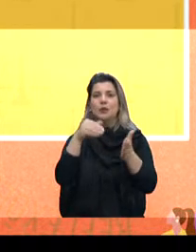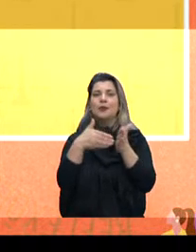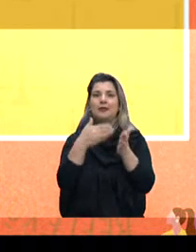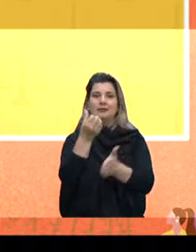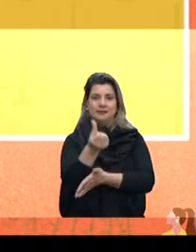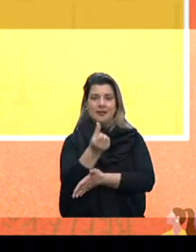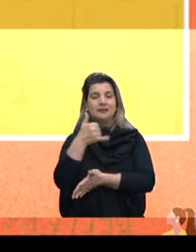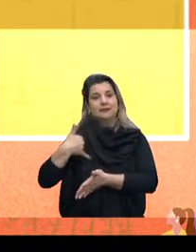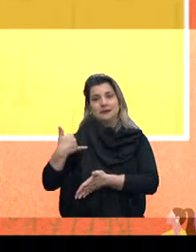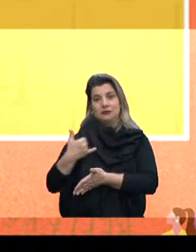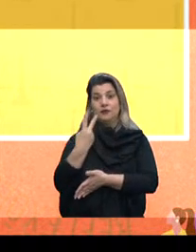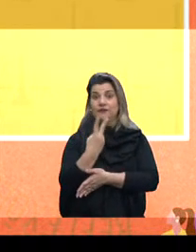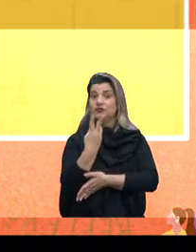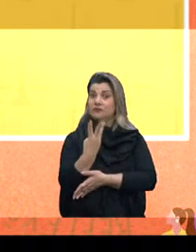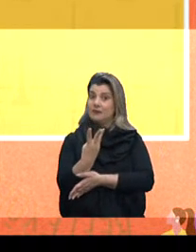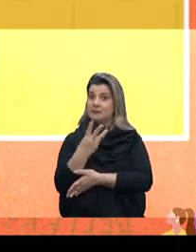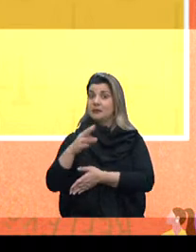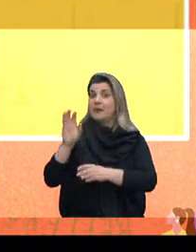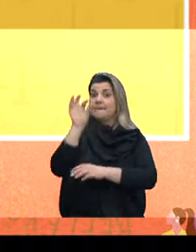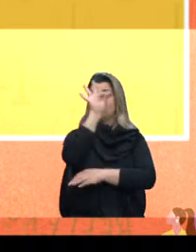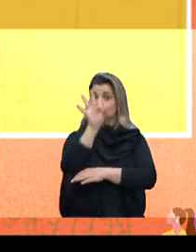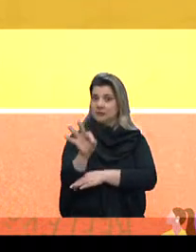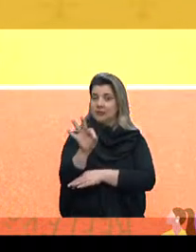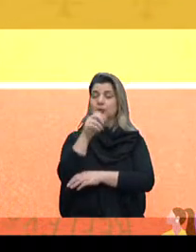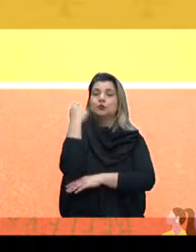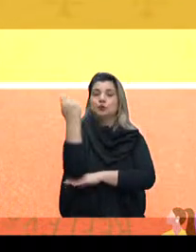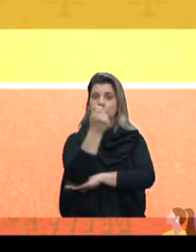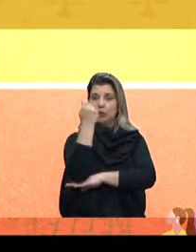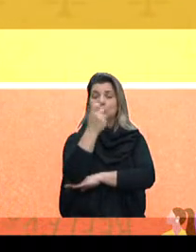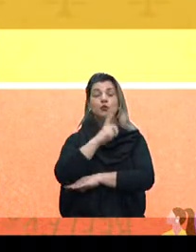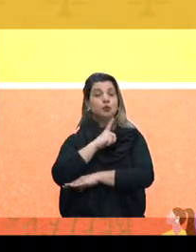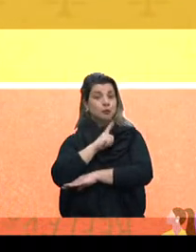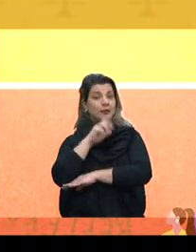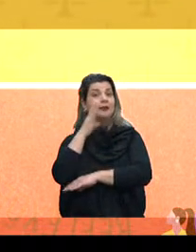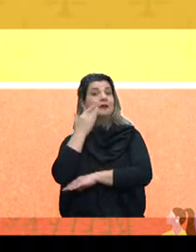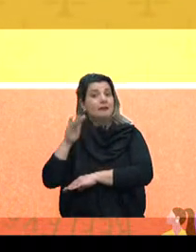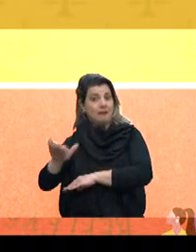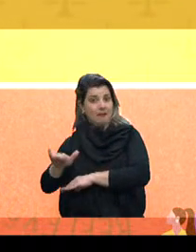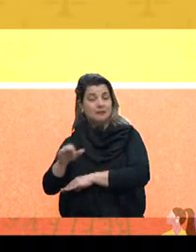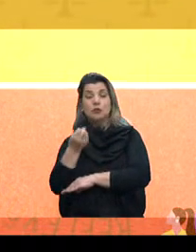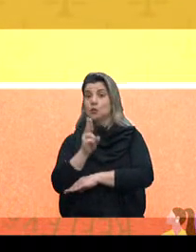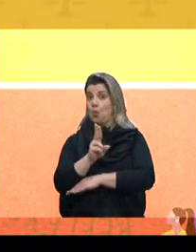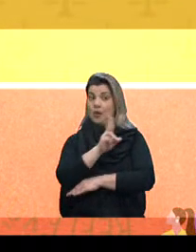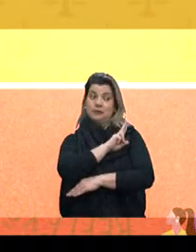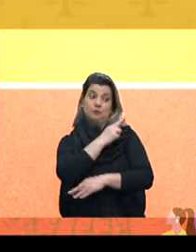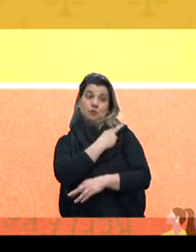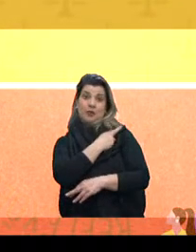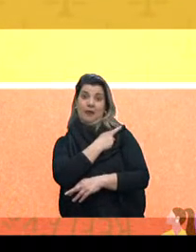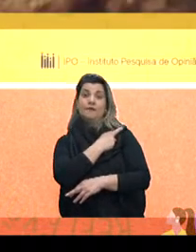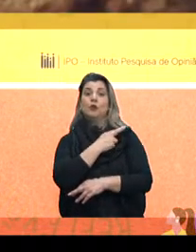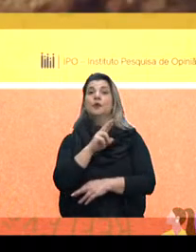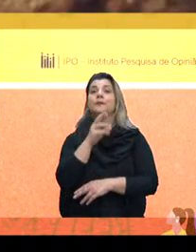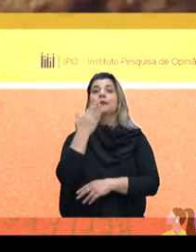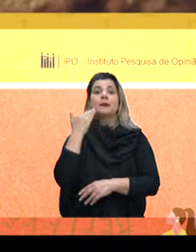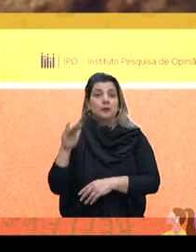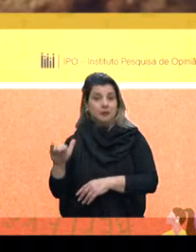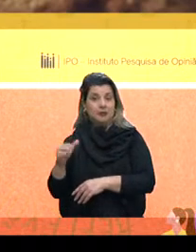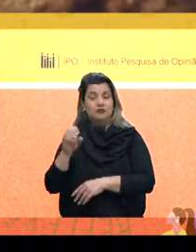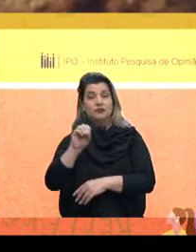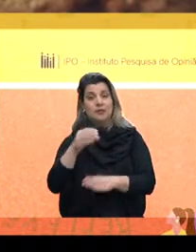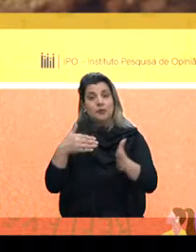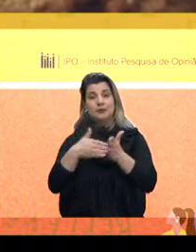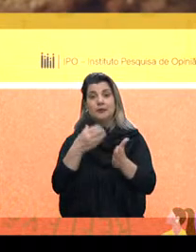% dos gaúchos, então, tem crianças ou é responsável por crianças de 0 a 6 anos de idade.